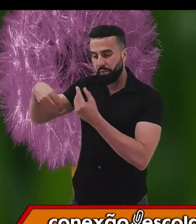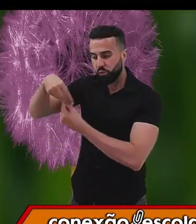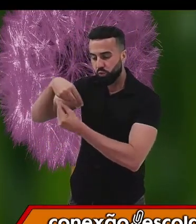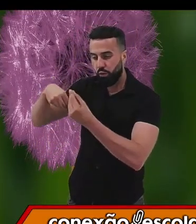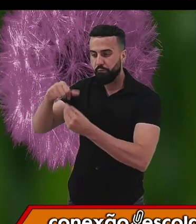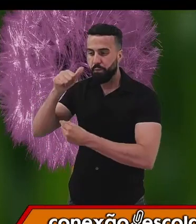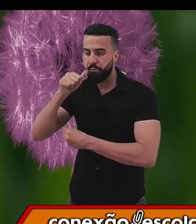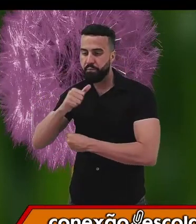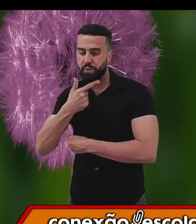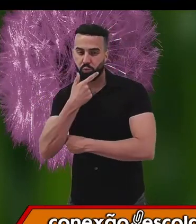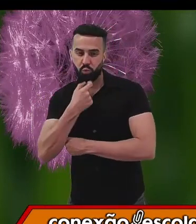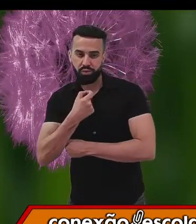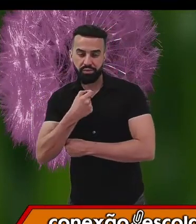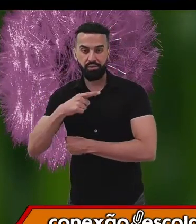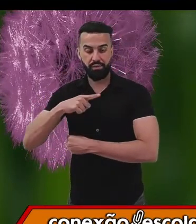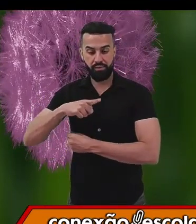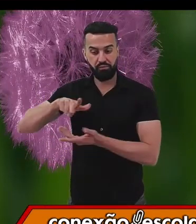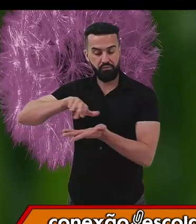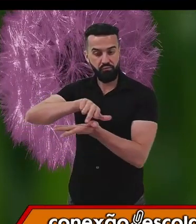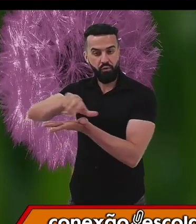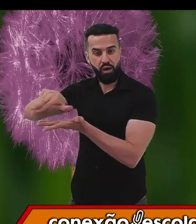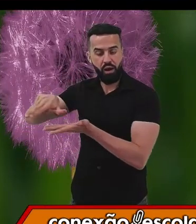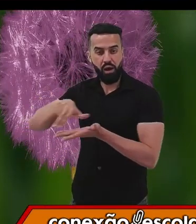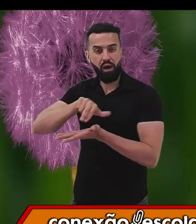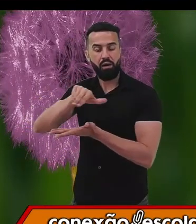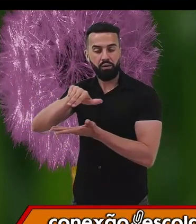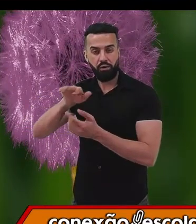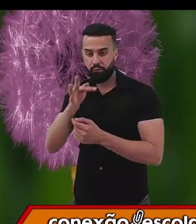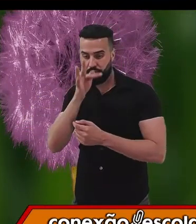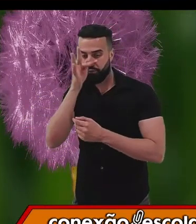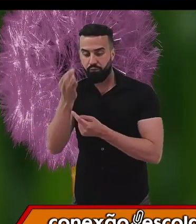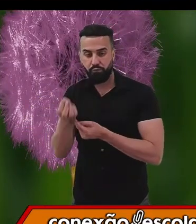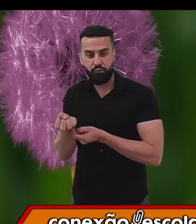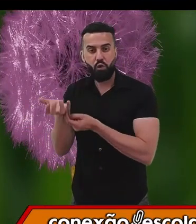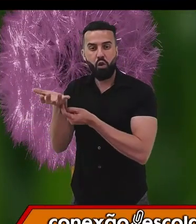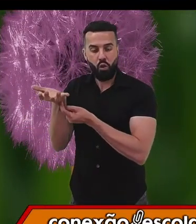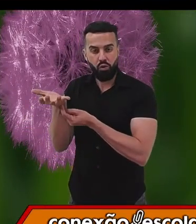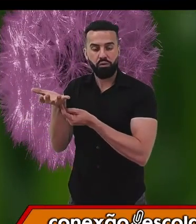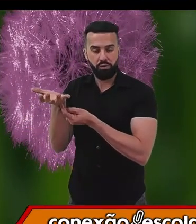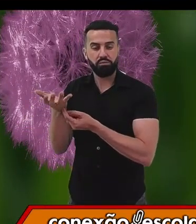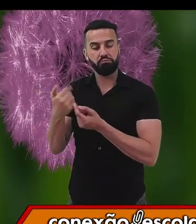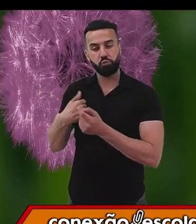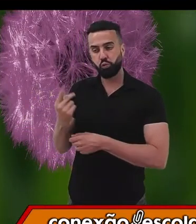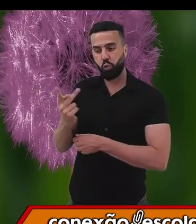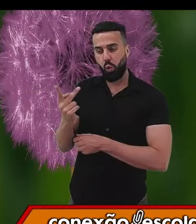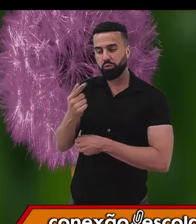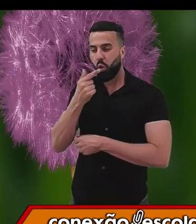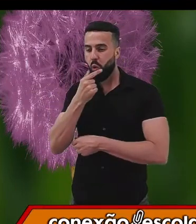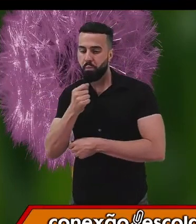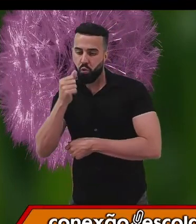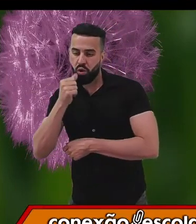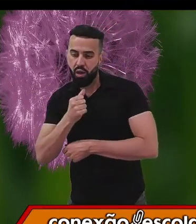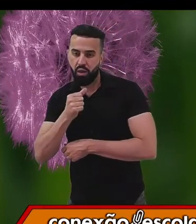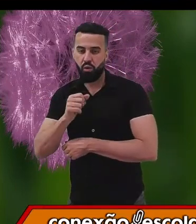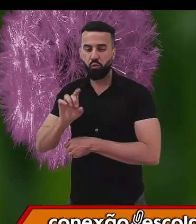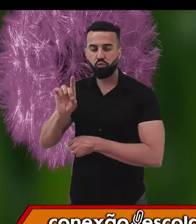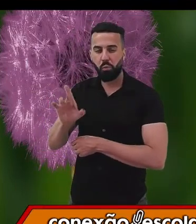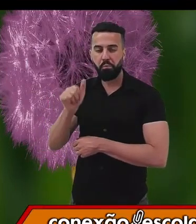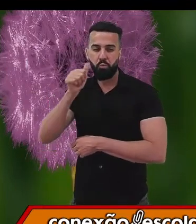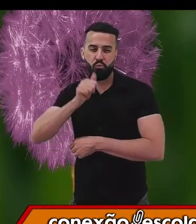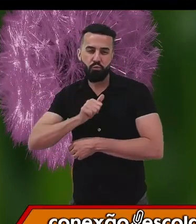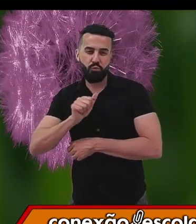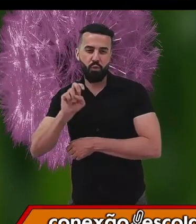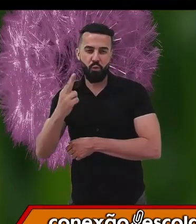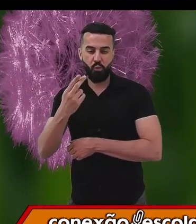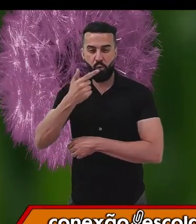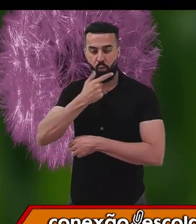Então, existe uma variedade aí em relação às flores e o sexo que essas flores possuem. Por isso que eu falei lá